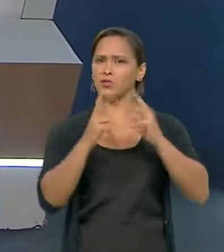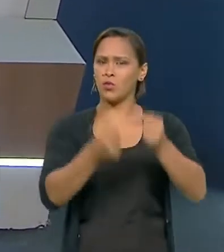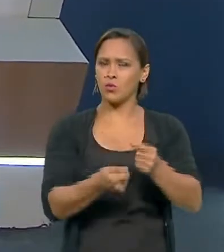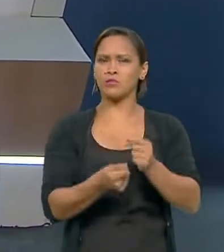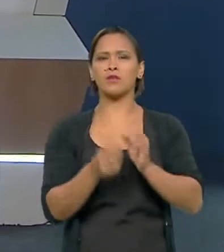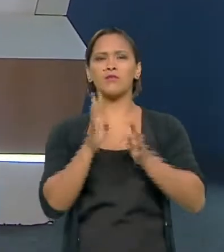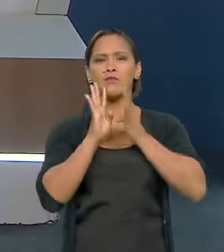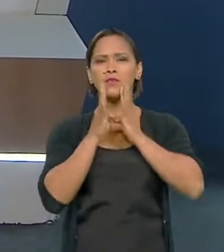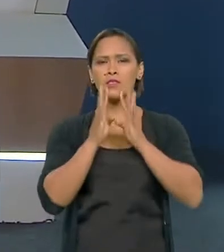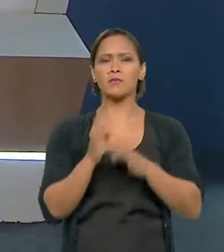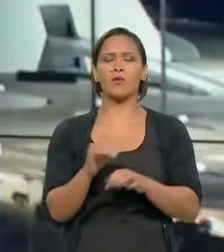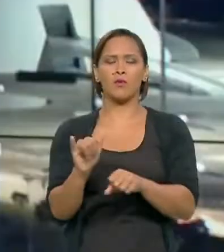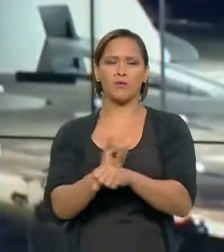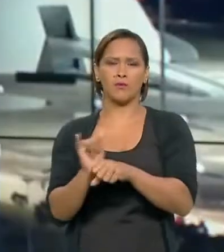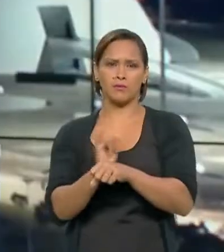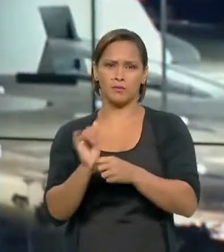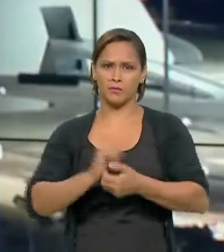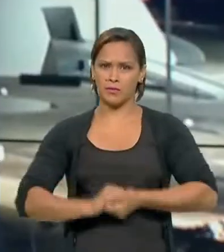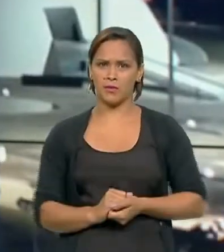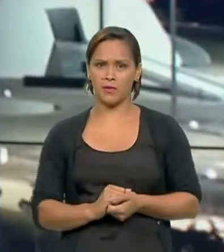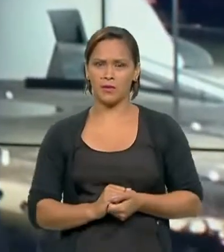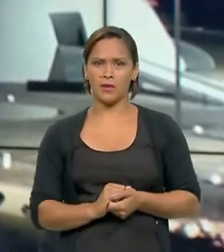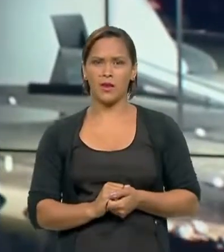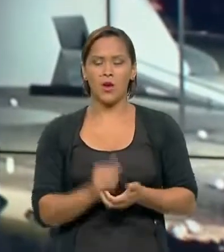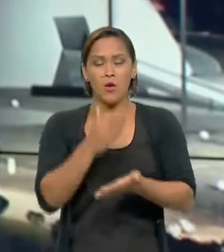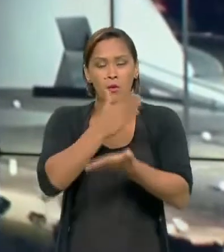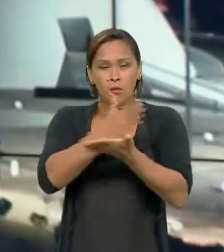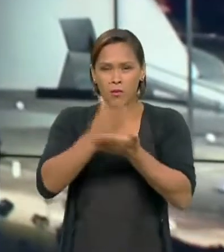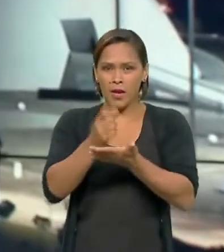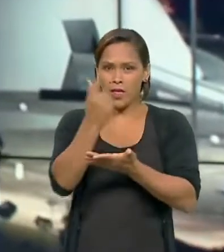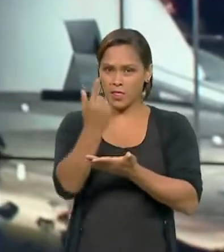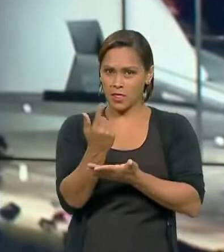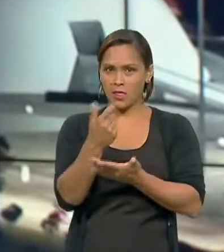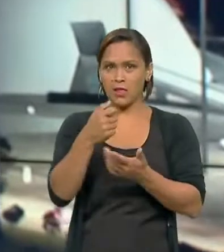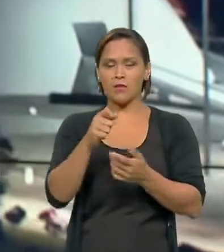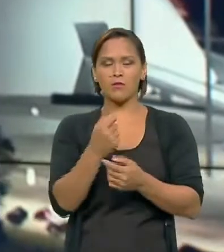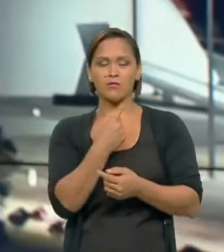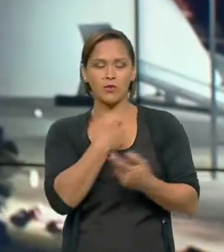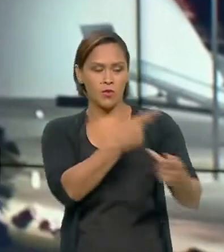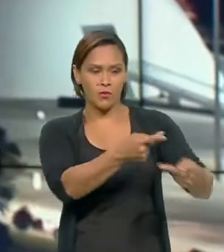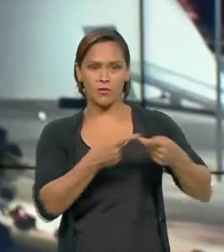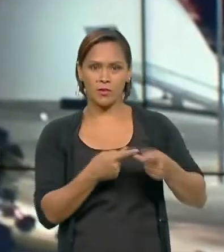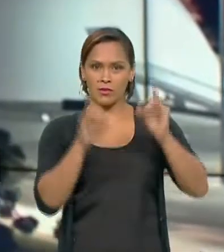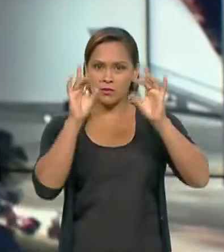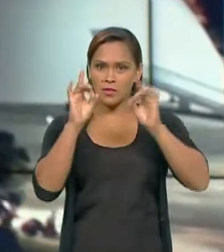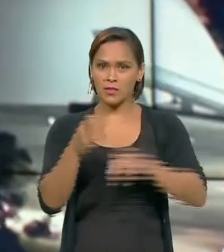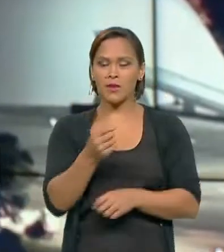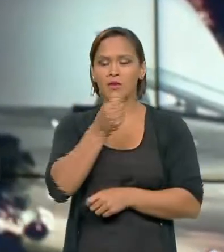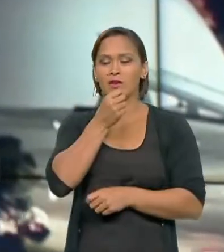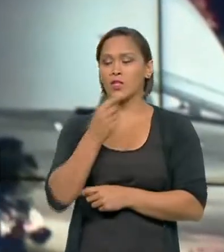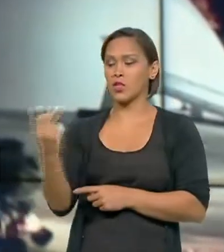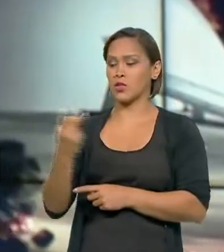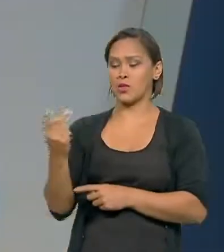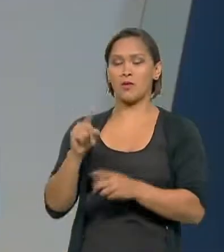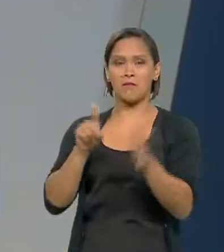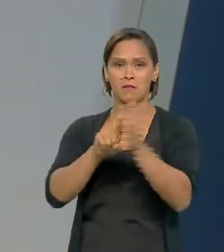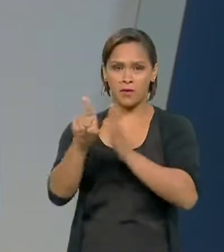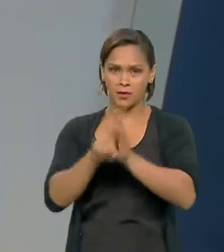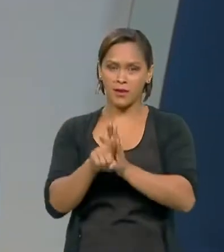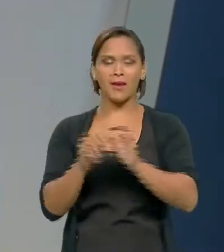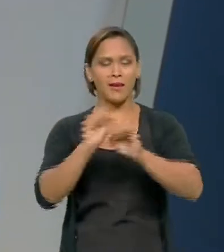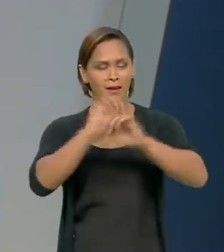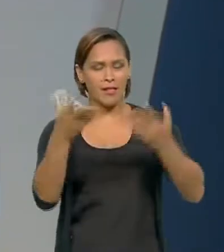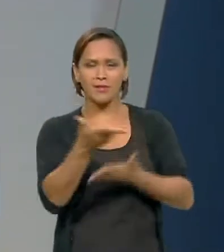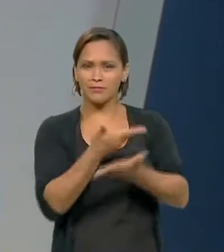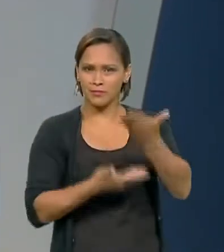YouTube e Facebook. O programa terá três blocos, um convidado especial, dois jornalistas debatedores e, claro, a sua